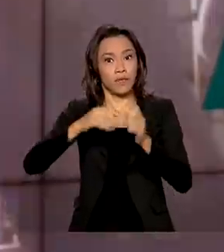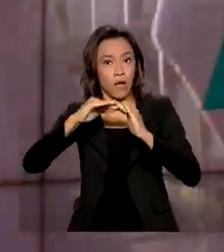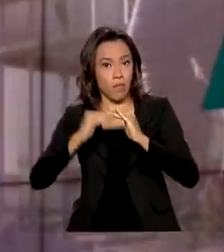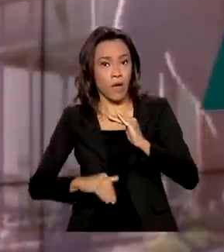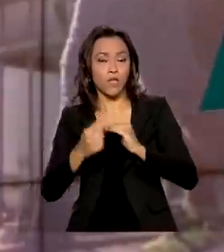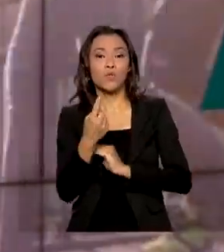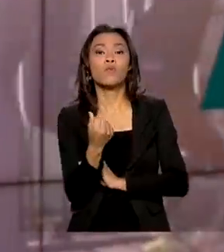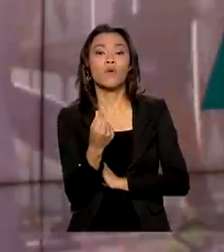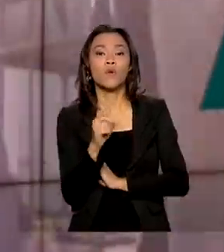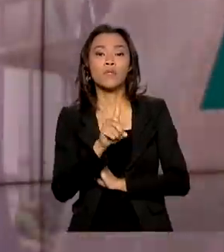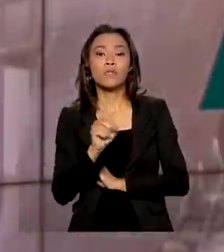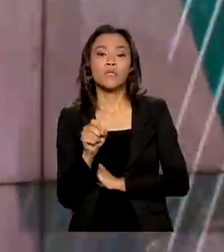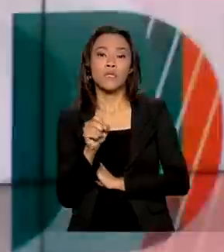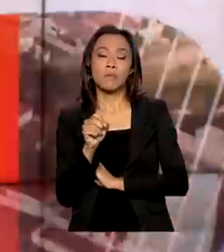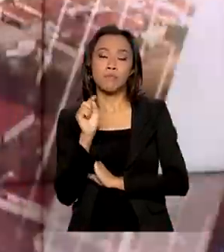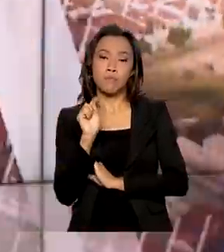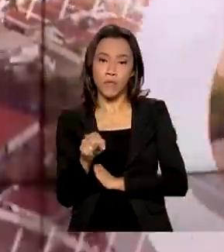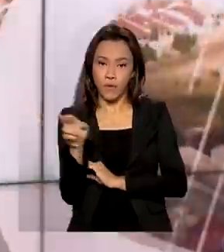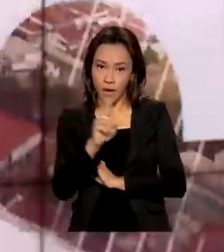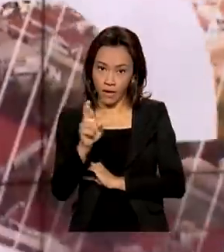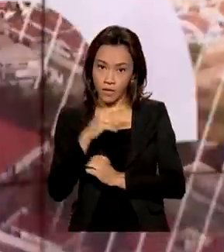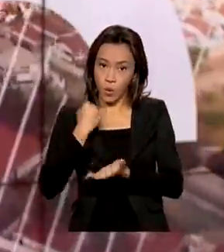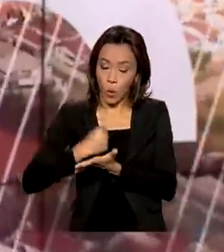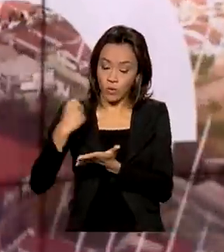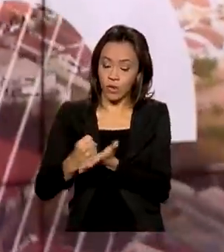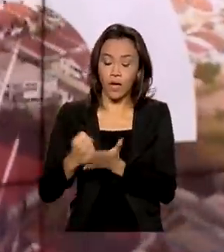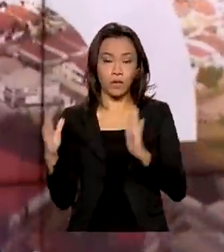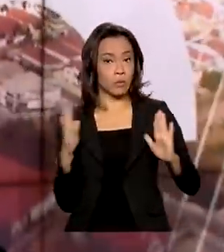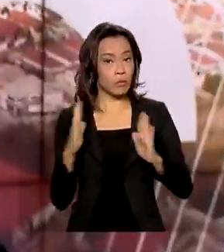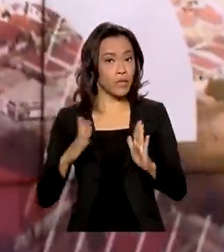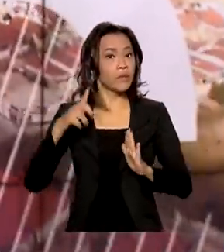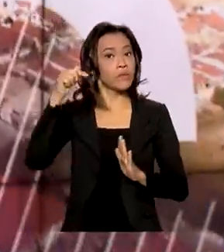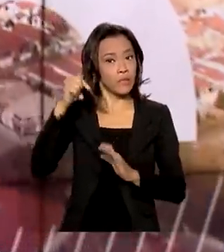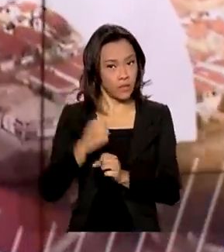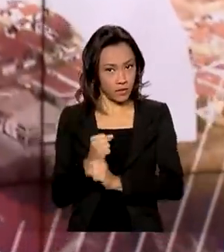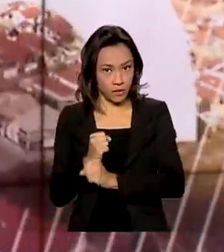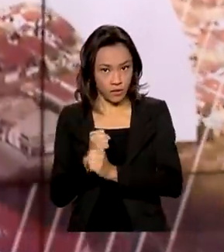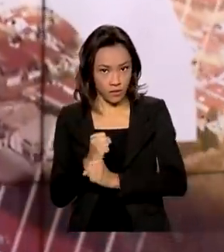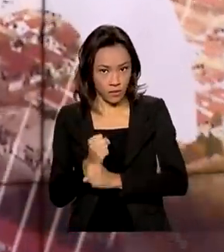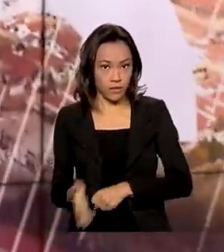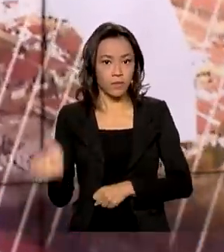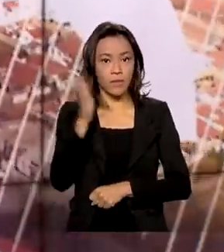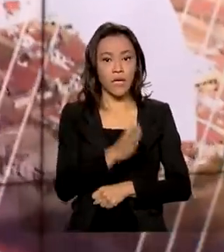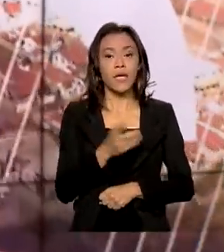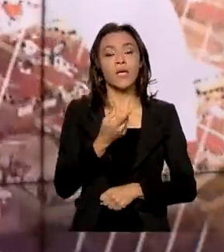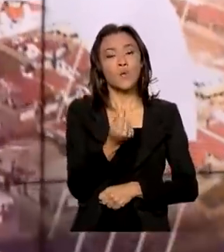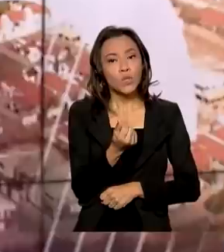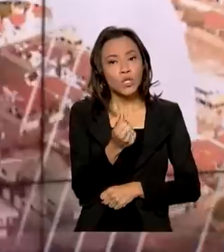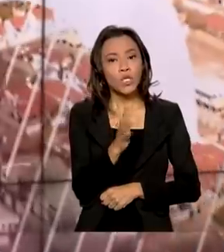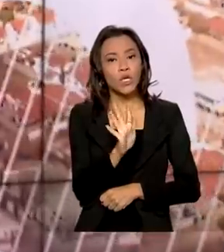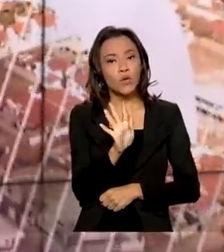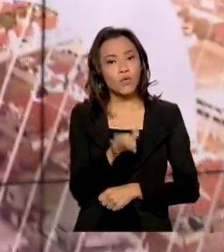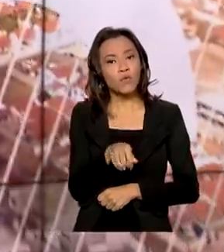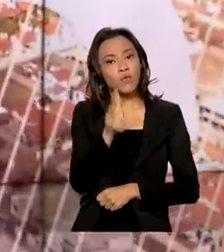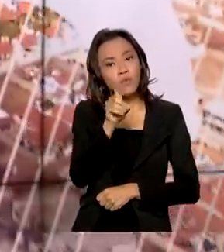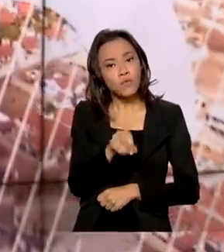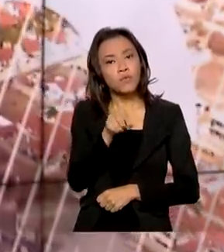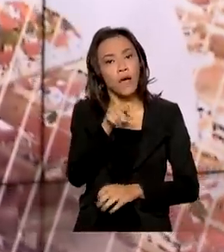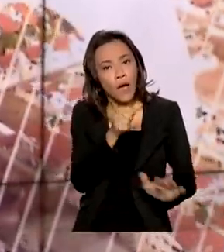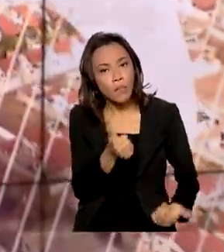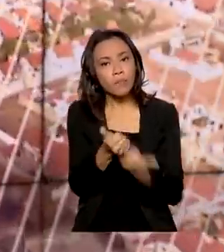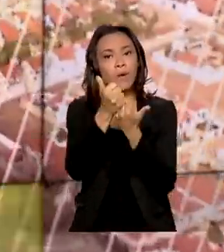A proposta engloba contratos com pelo menos sete anos de vigência. Os fundos têm a finalidade de aumentar a